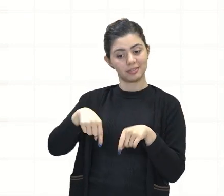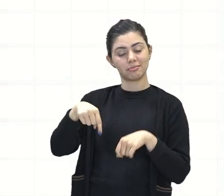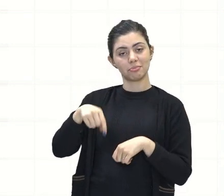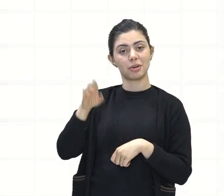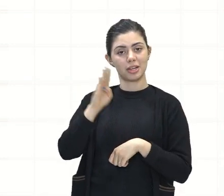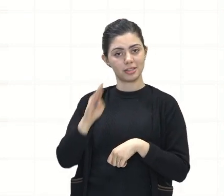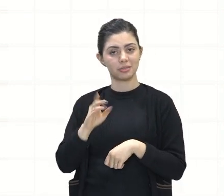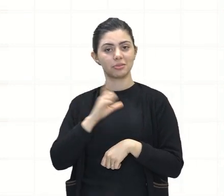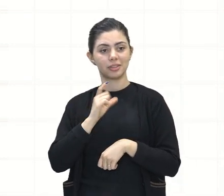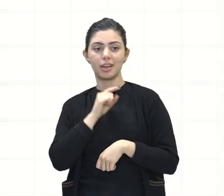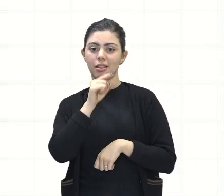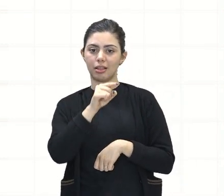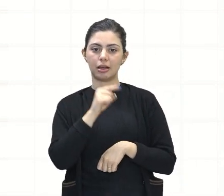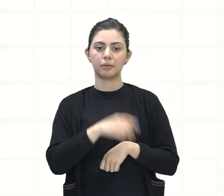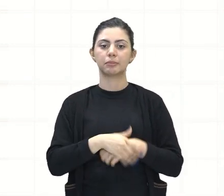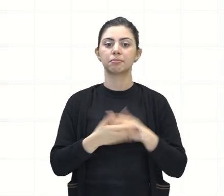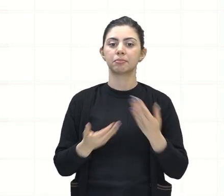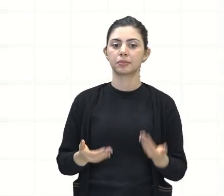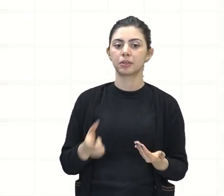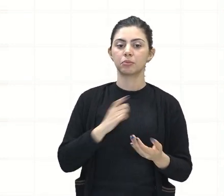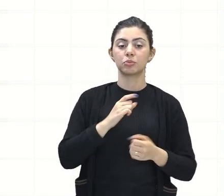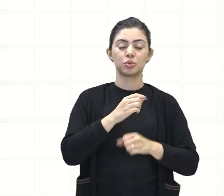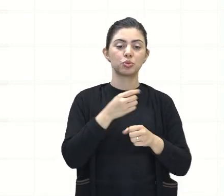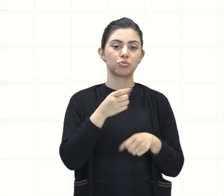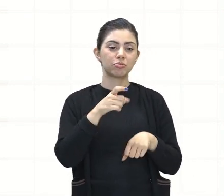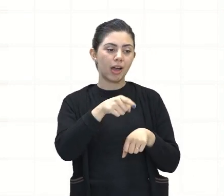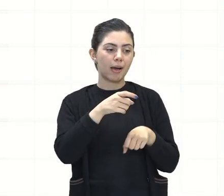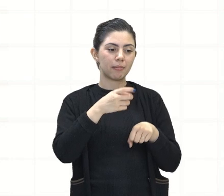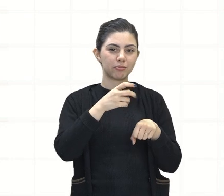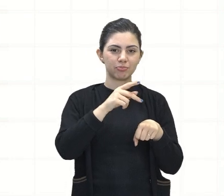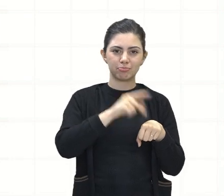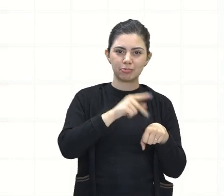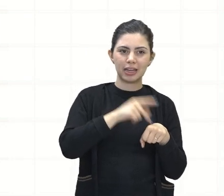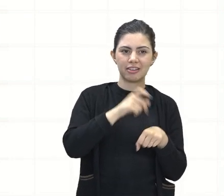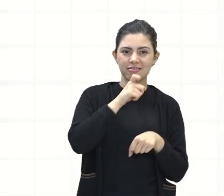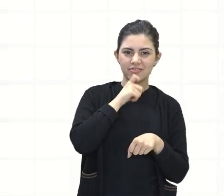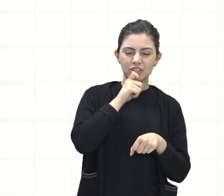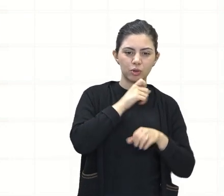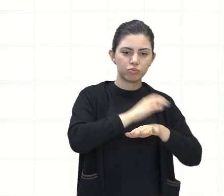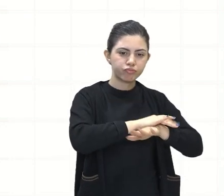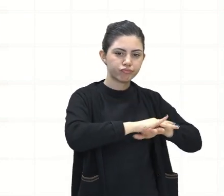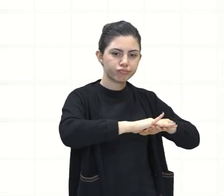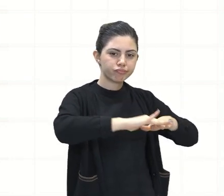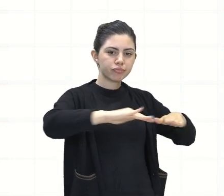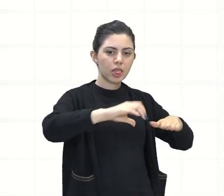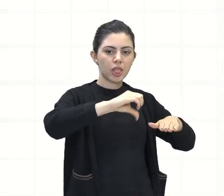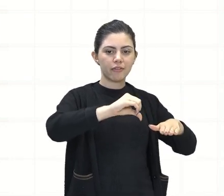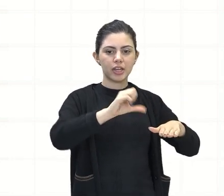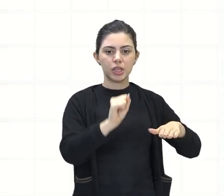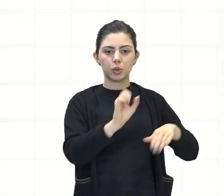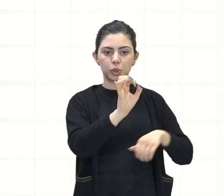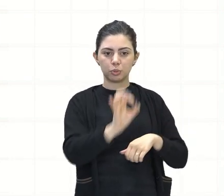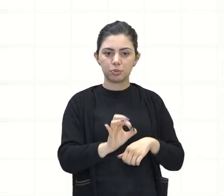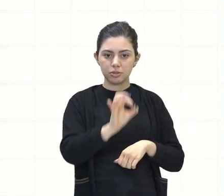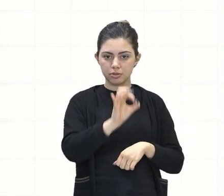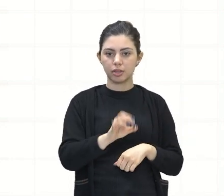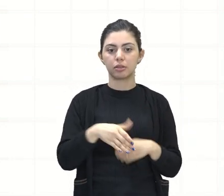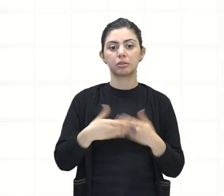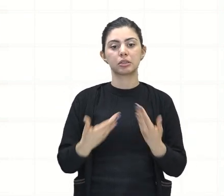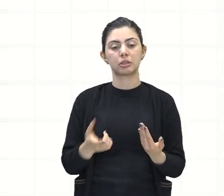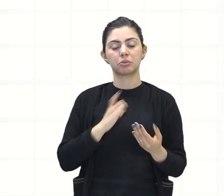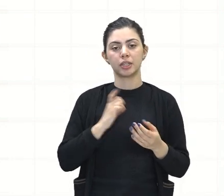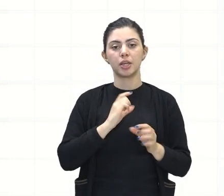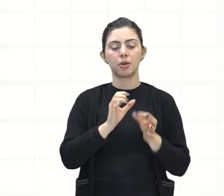98% da superfície do continente Antártico e a cobertura do gelo pode atingir 4